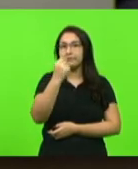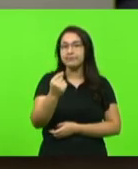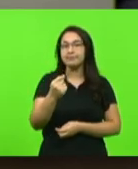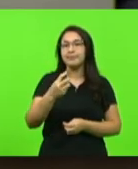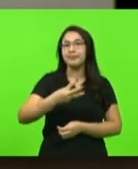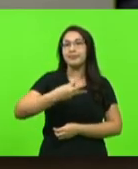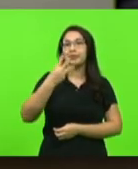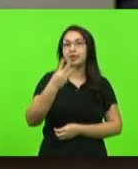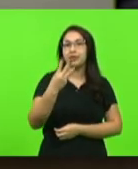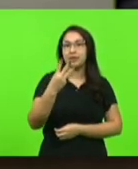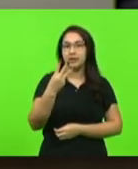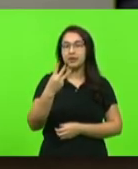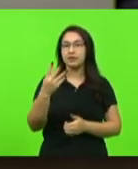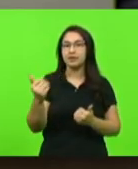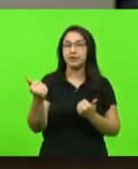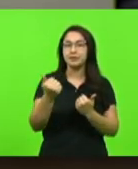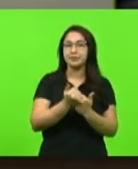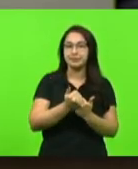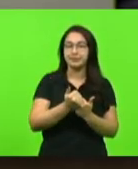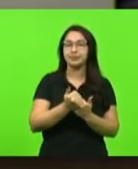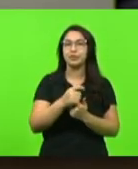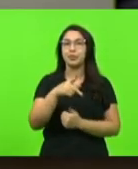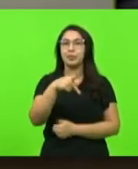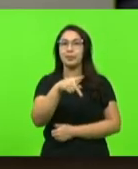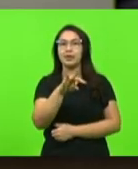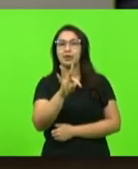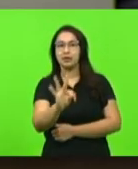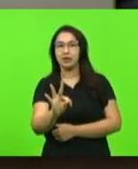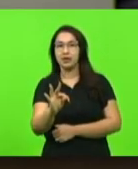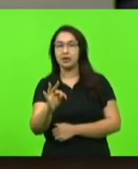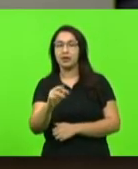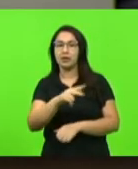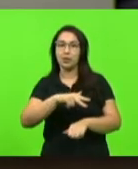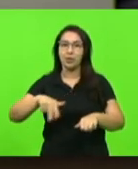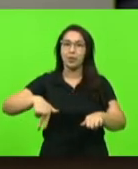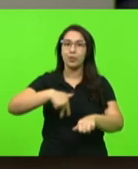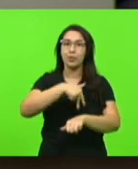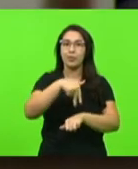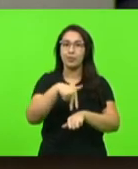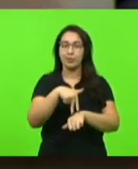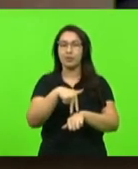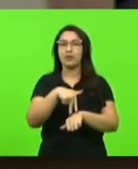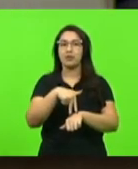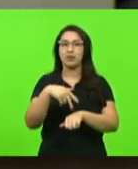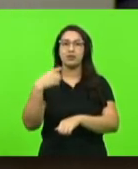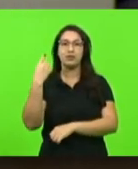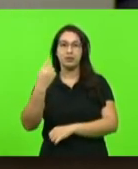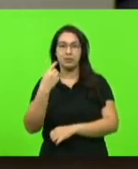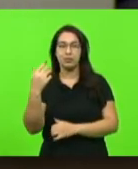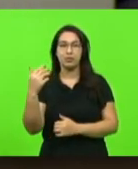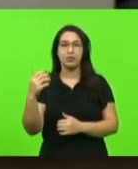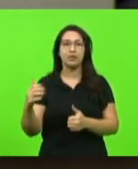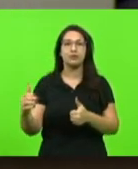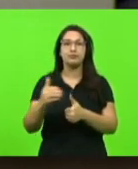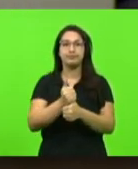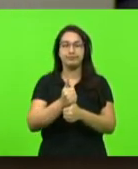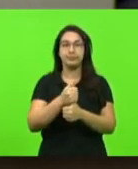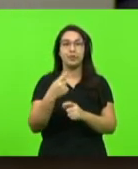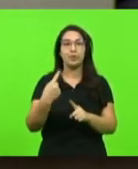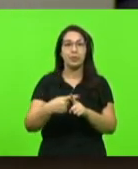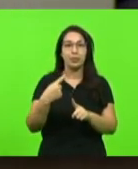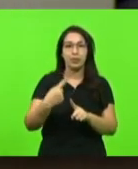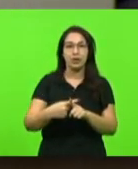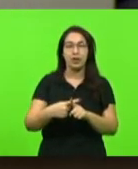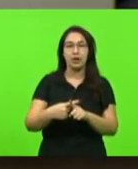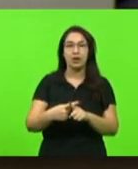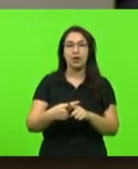do Partido dos Trabalhadores para ocupar cadeira de deputado neste poder, por declínio do primeiro e